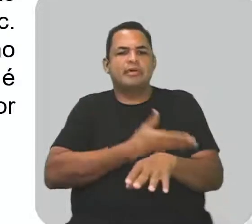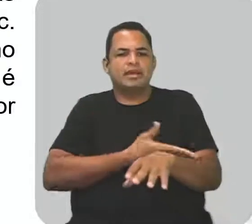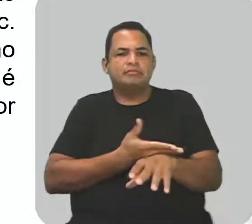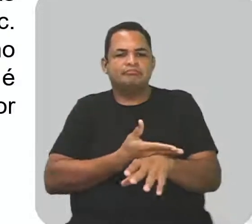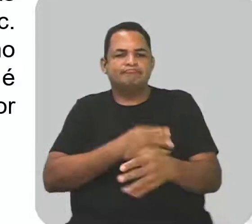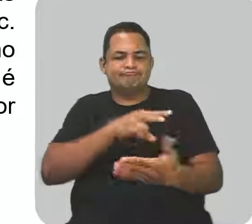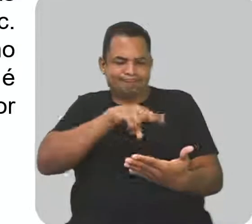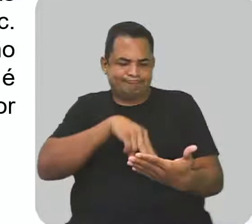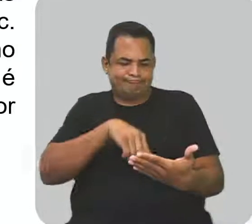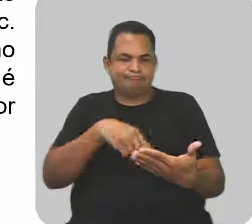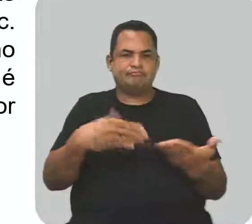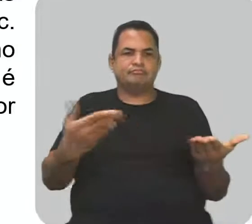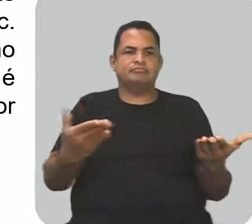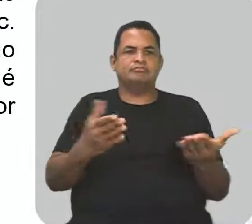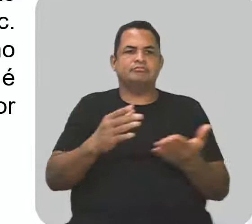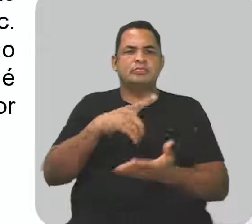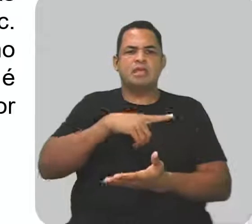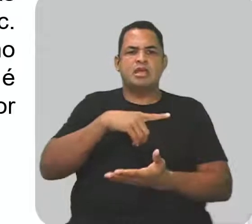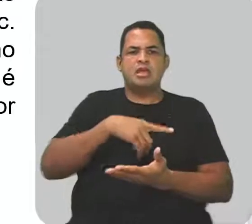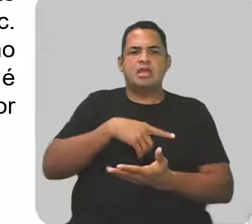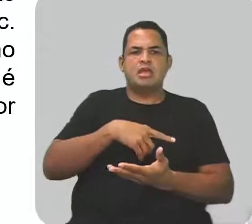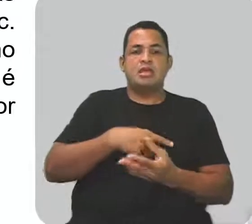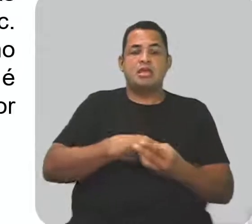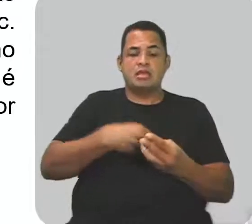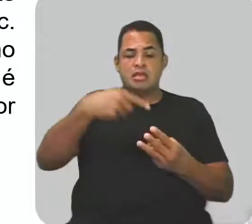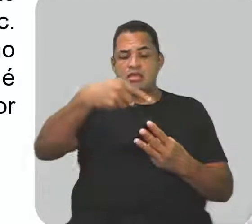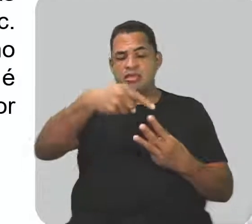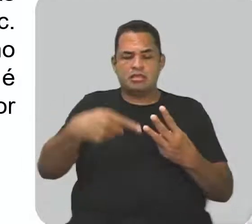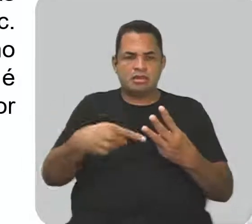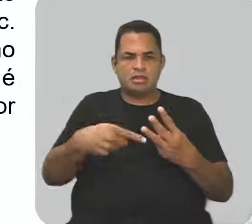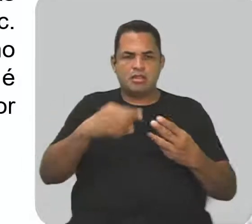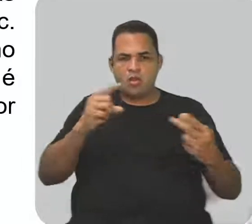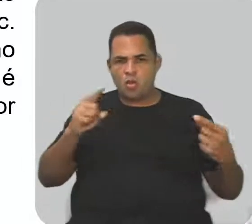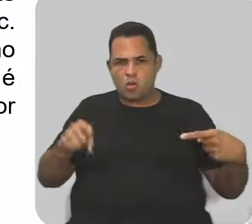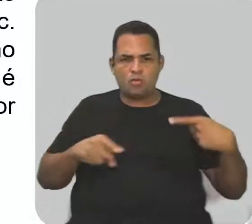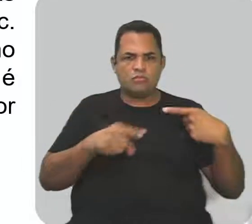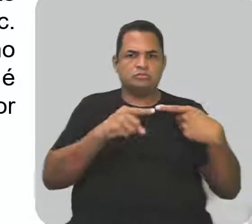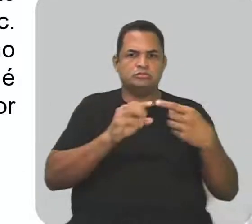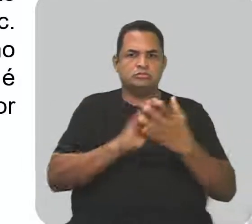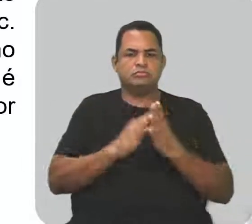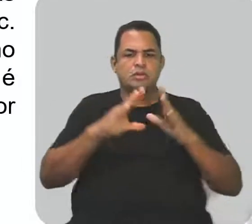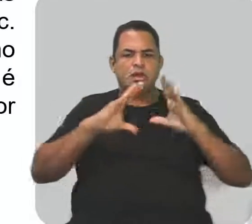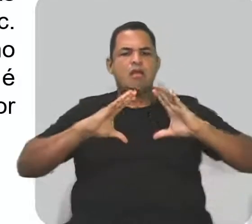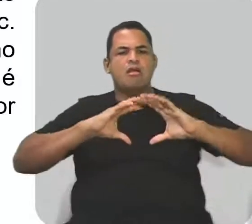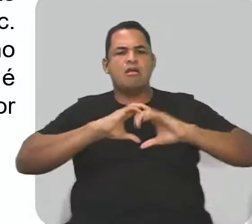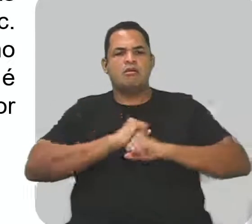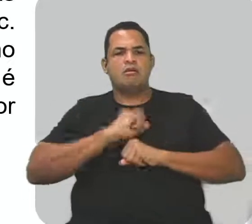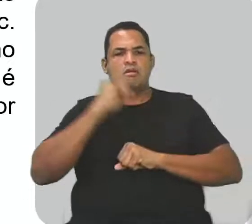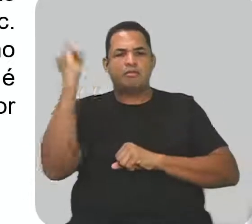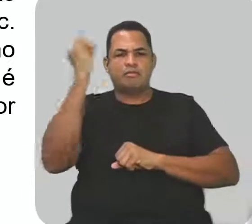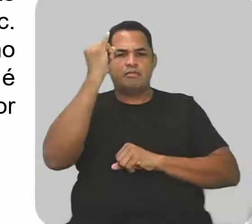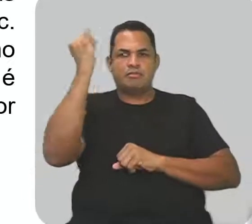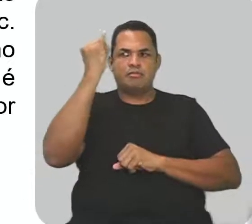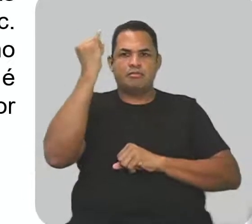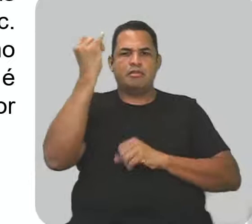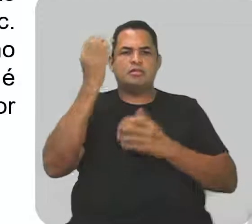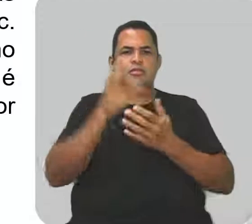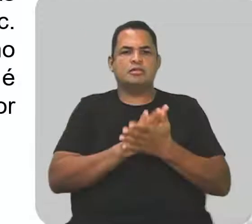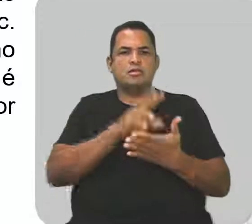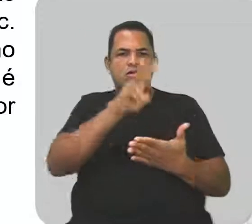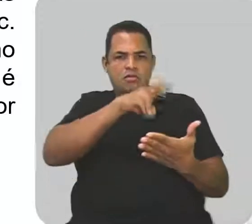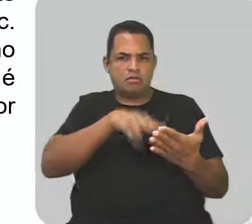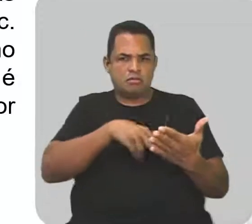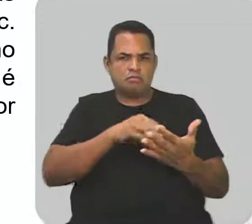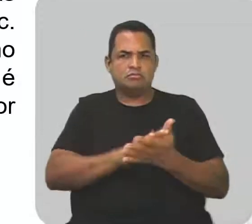ler. Vamos lá. Existem três objetivos distintos para compreender a importância do hábito de ler.